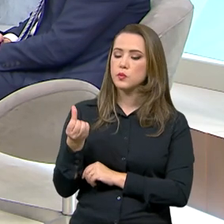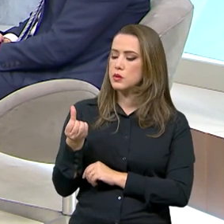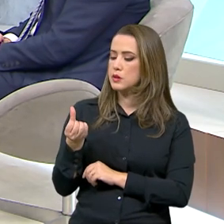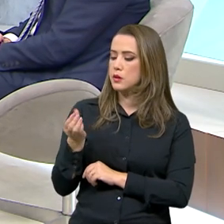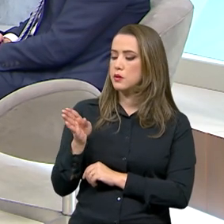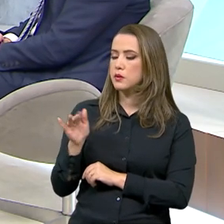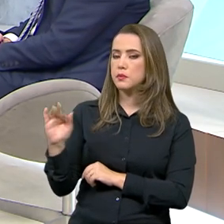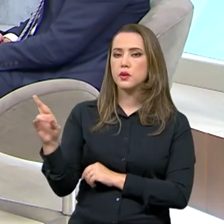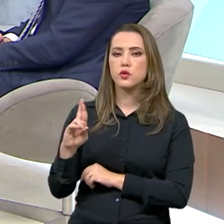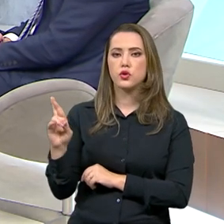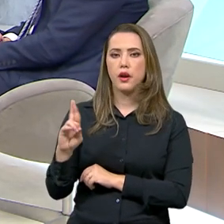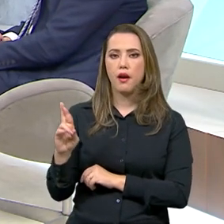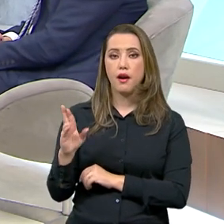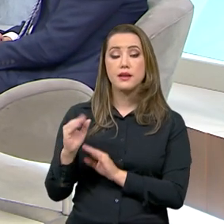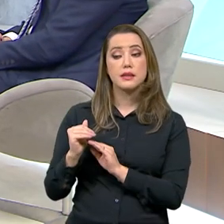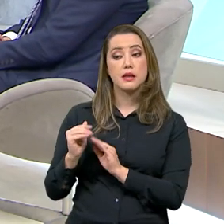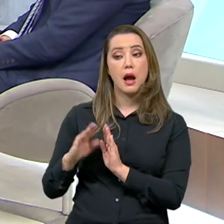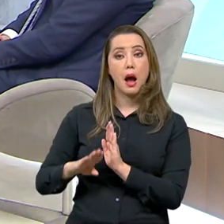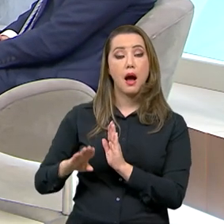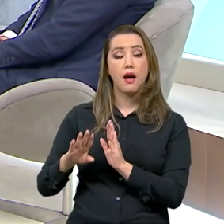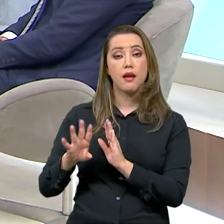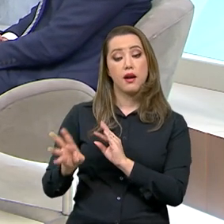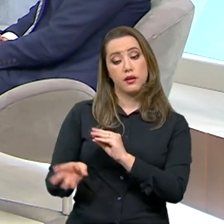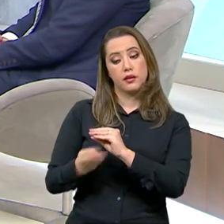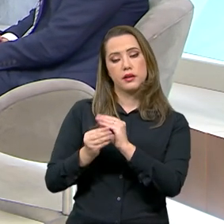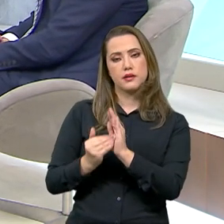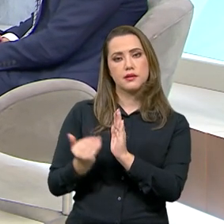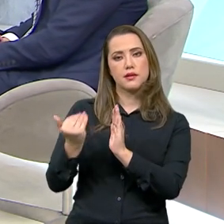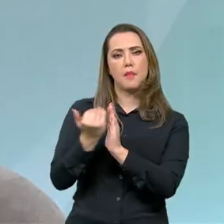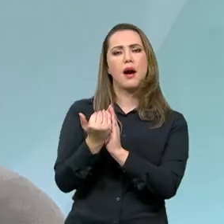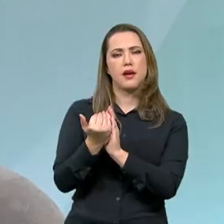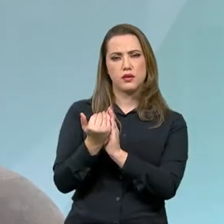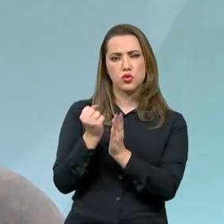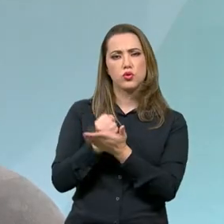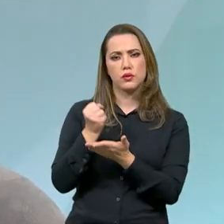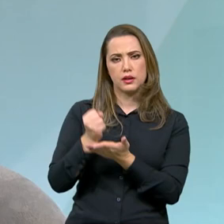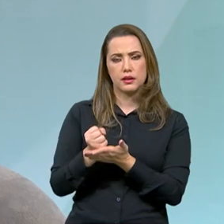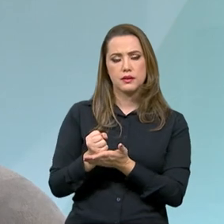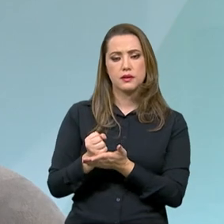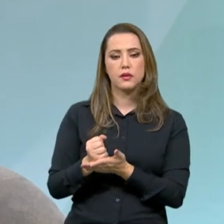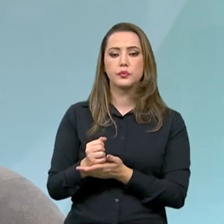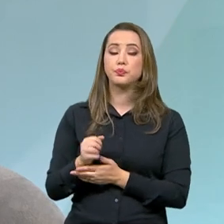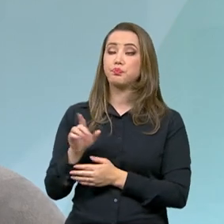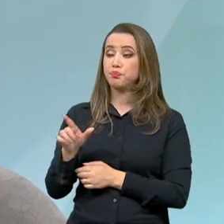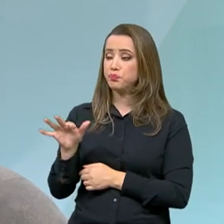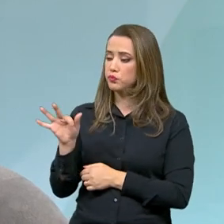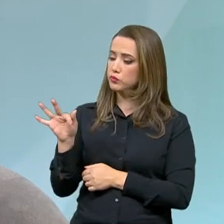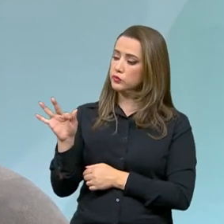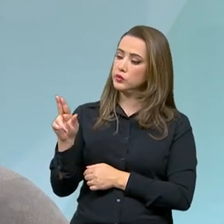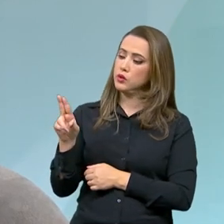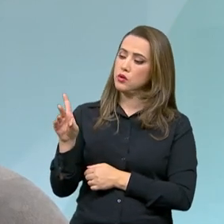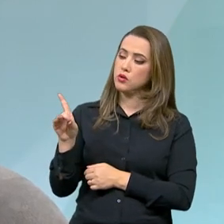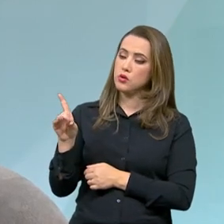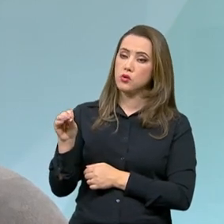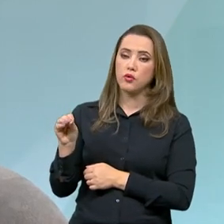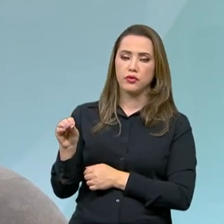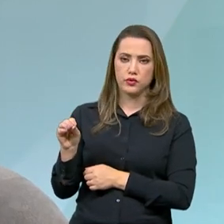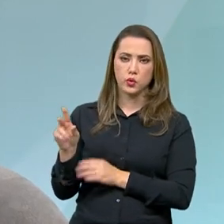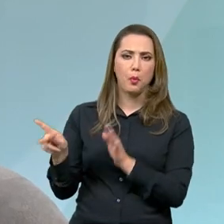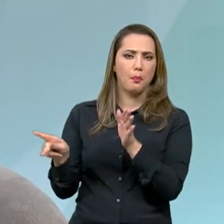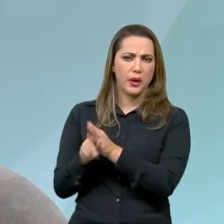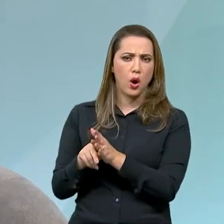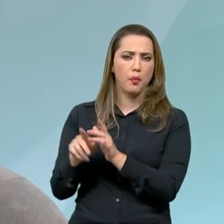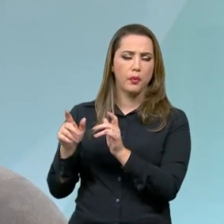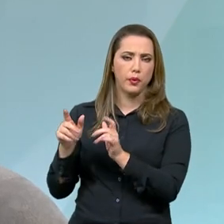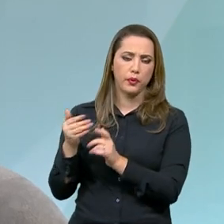a mais de contratação. Os fundos constitucionais têm um mecanismo muito interessante, porque eles têm uma receita constitucional, como o próprio nome diz,